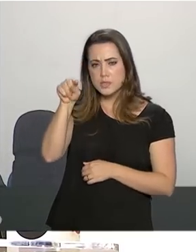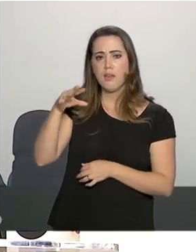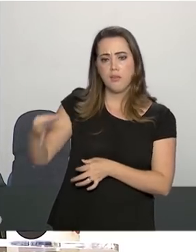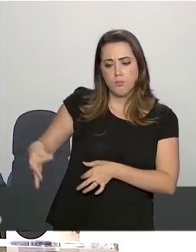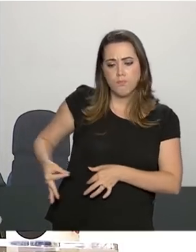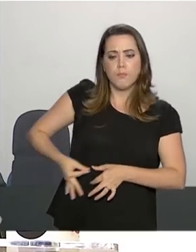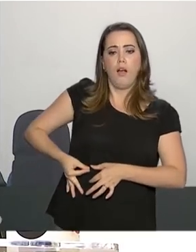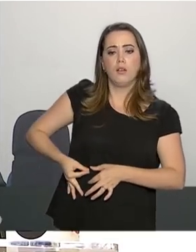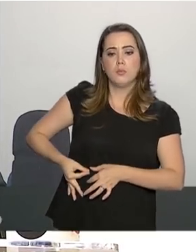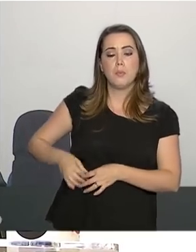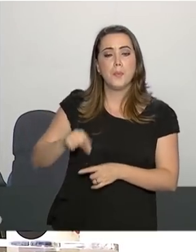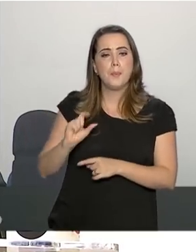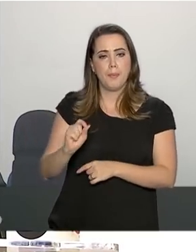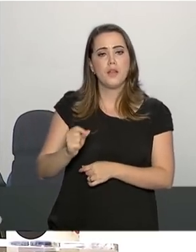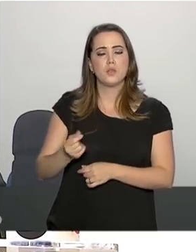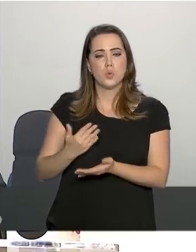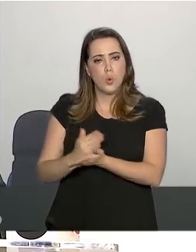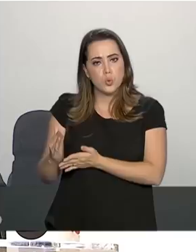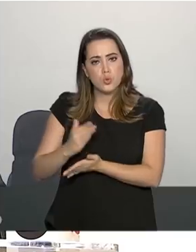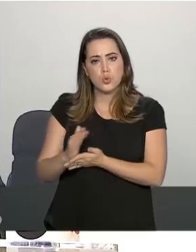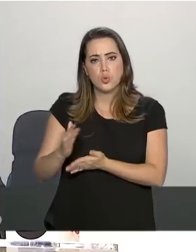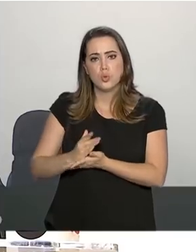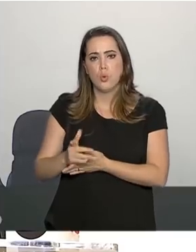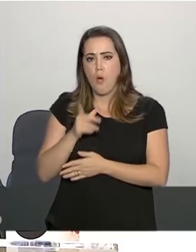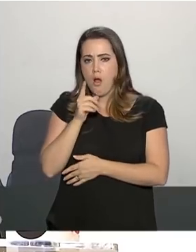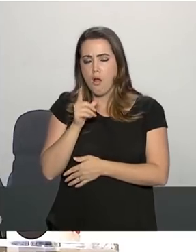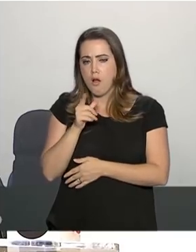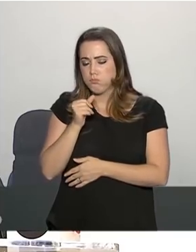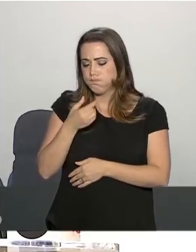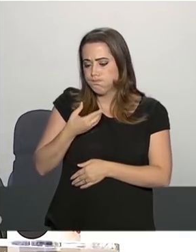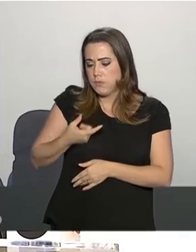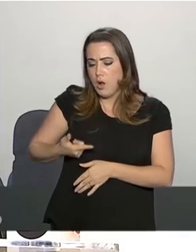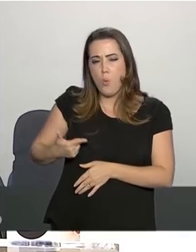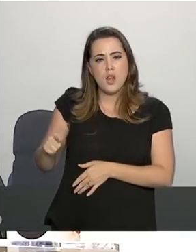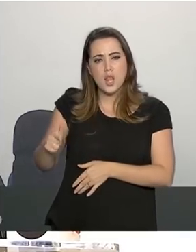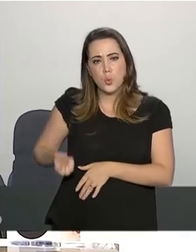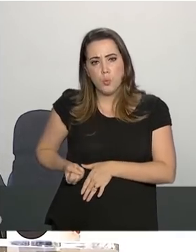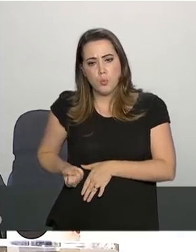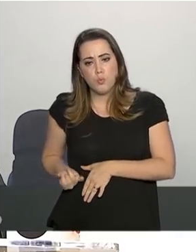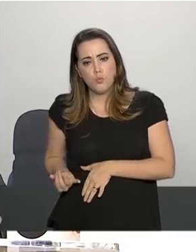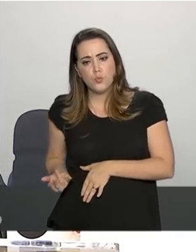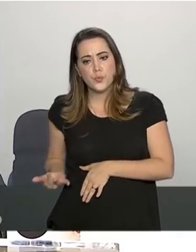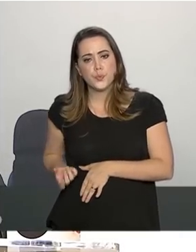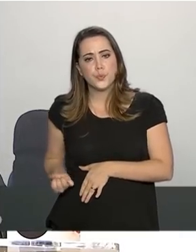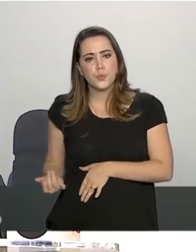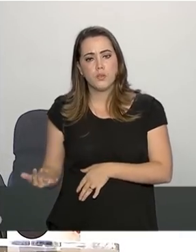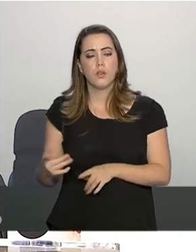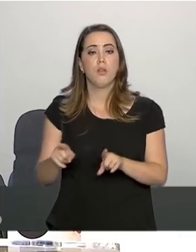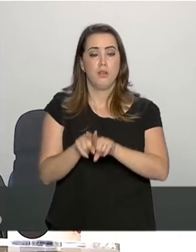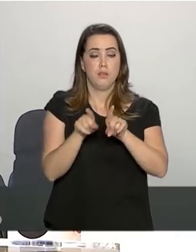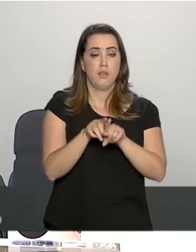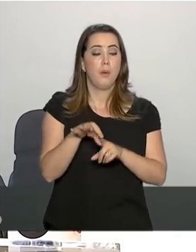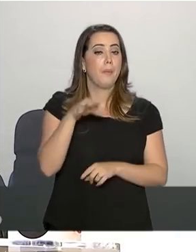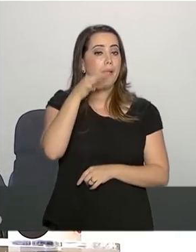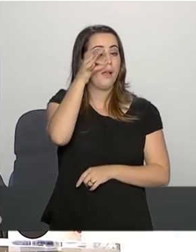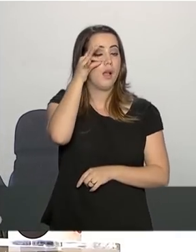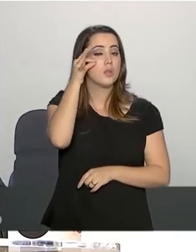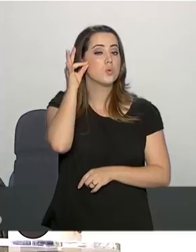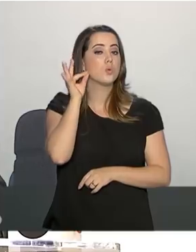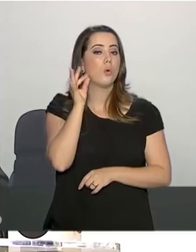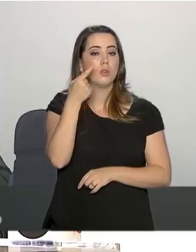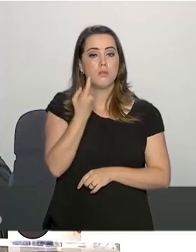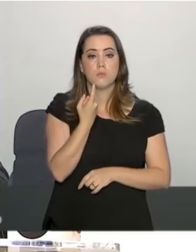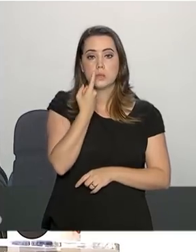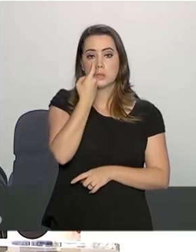abdômen. E também sobre a sonda nasogástrica, o presidente continua usando e ela continua aberta, continua retirando o líquido do